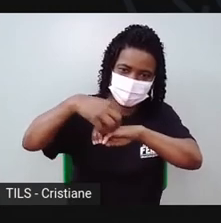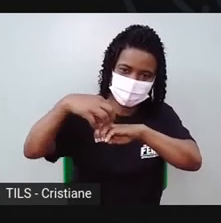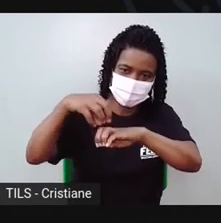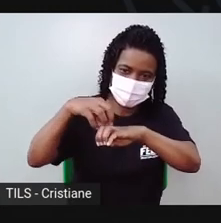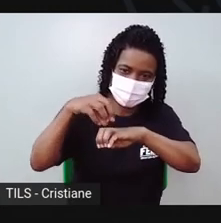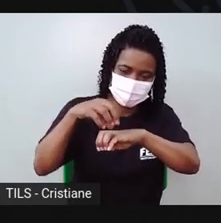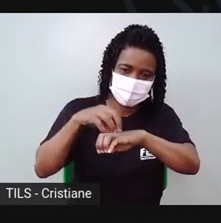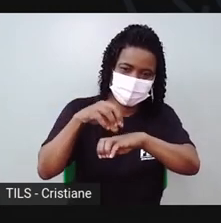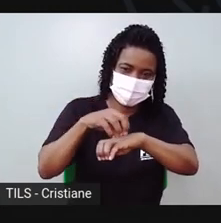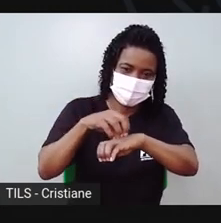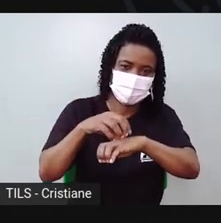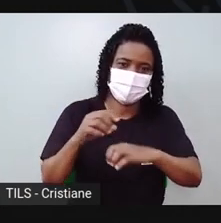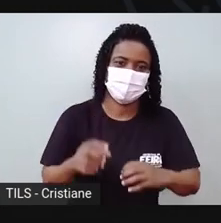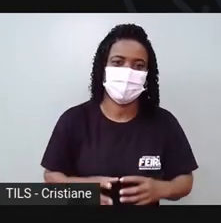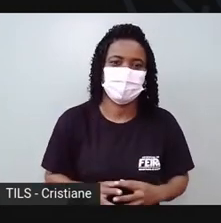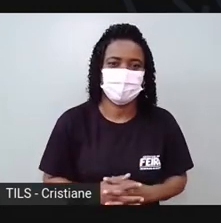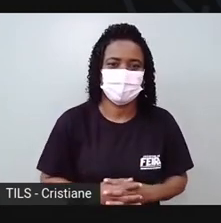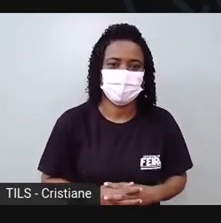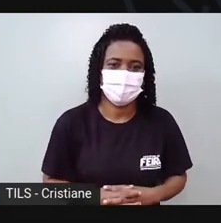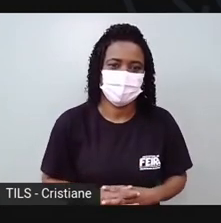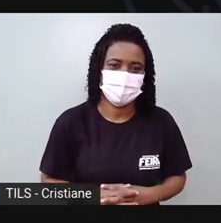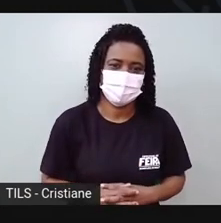É muito bonitinha a tartaruga.